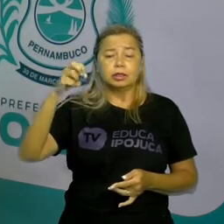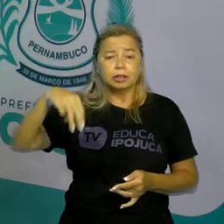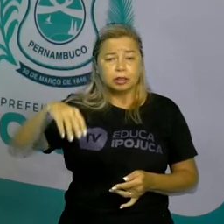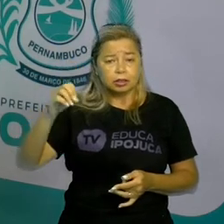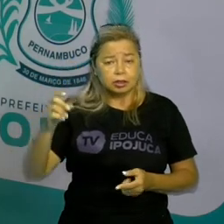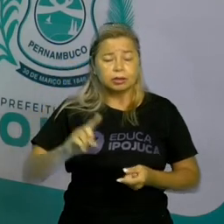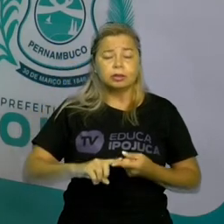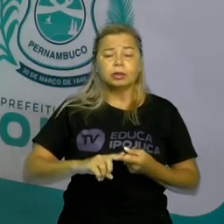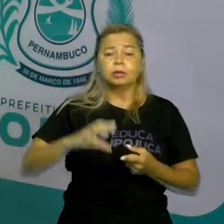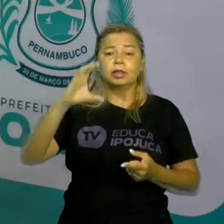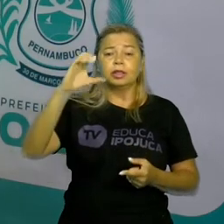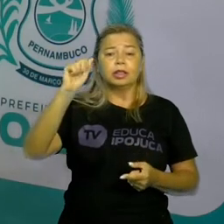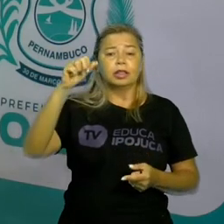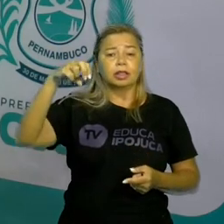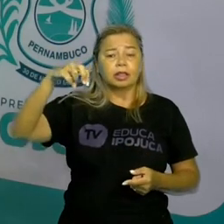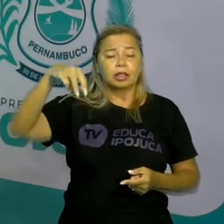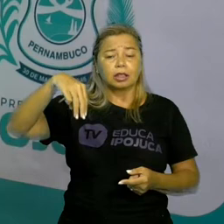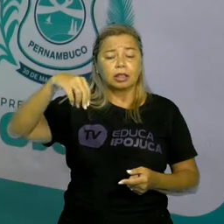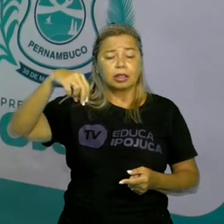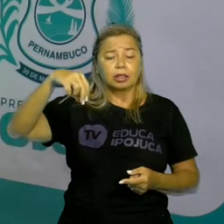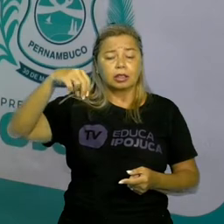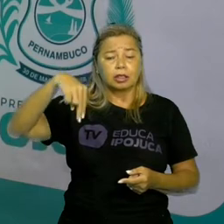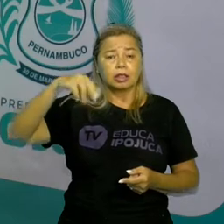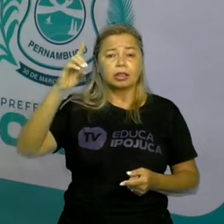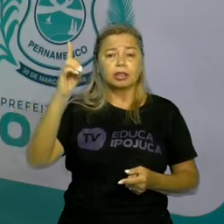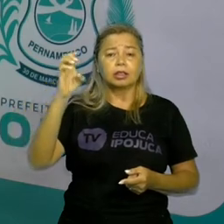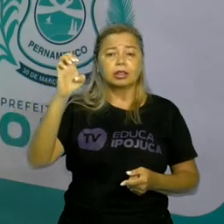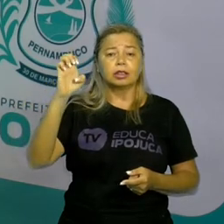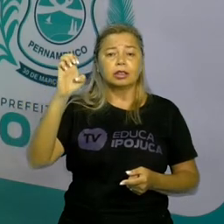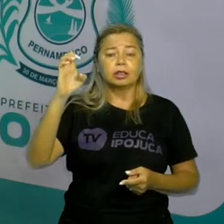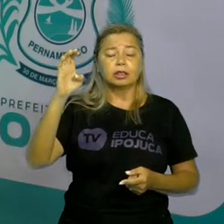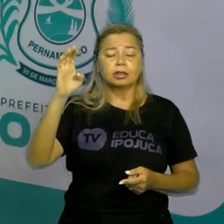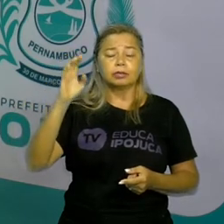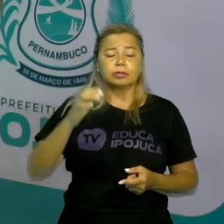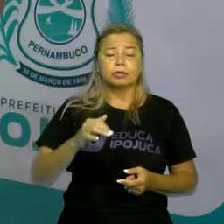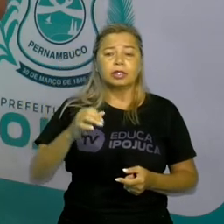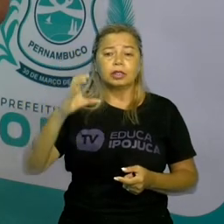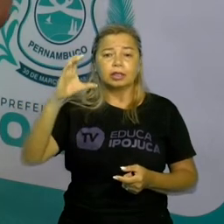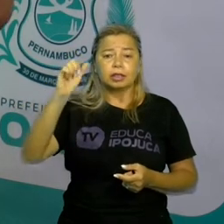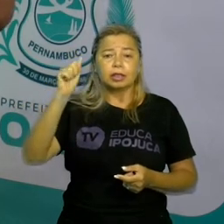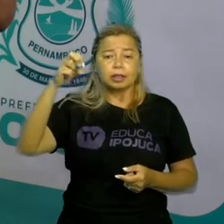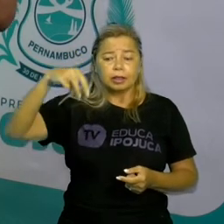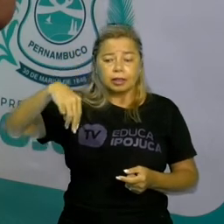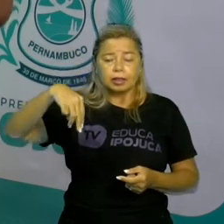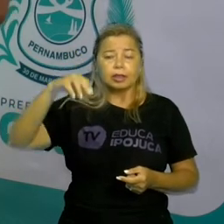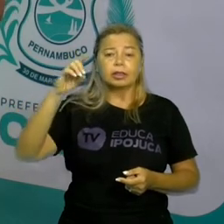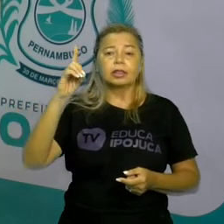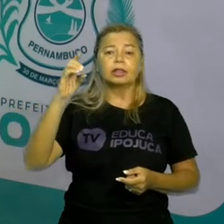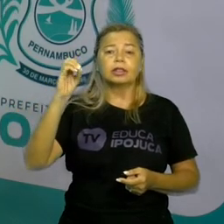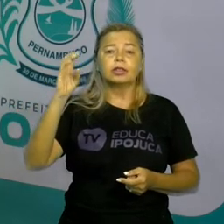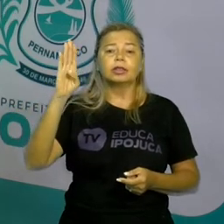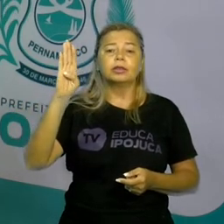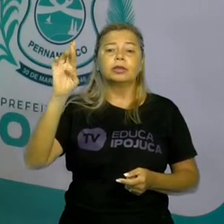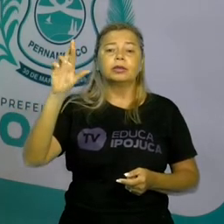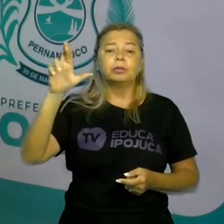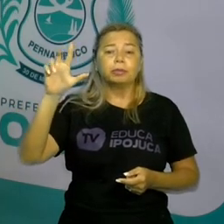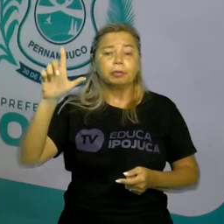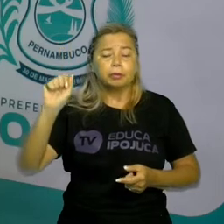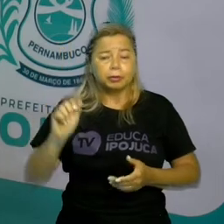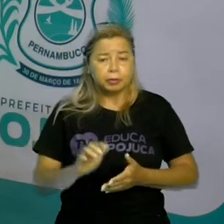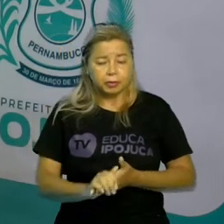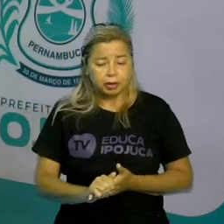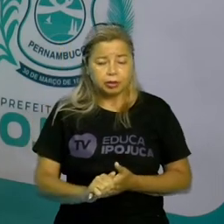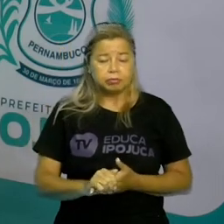Os membros dessa coletividade estão ligados por laços históricos, étnicos e